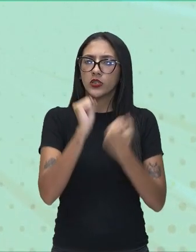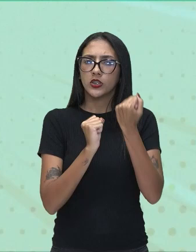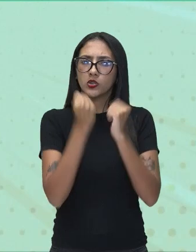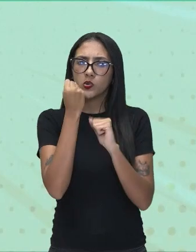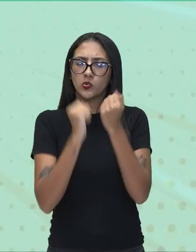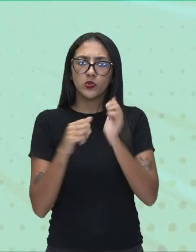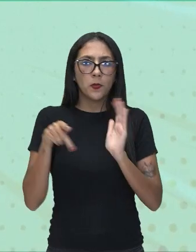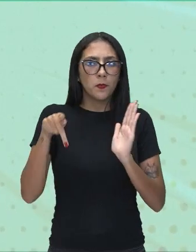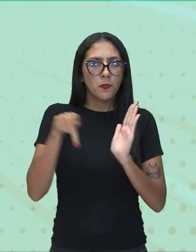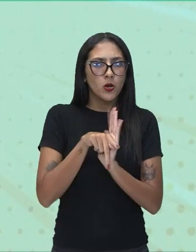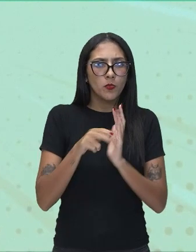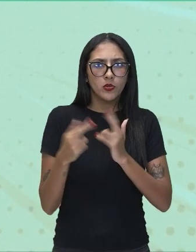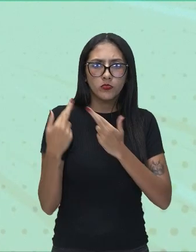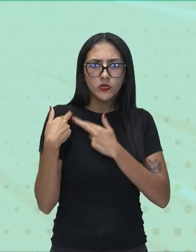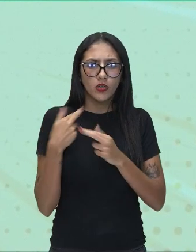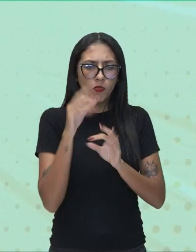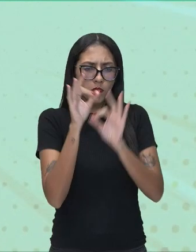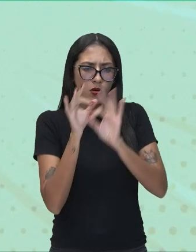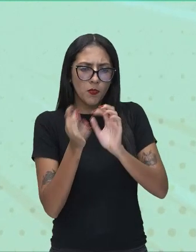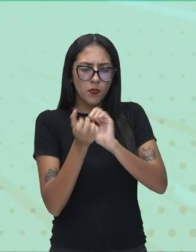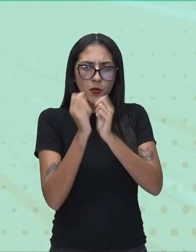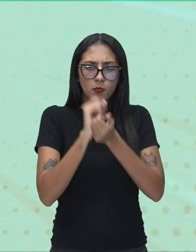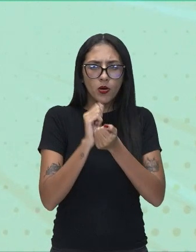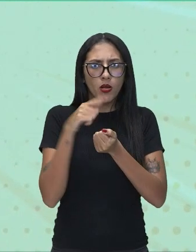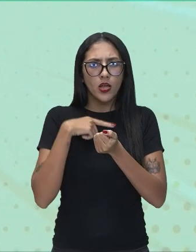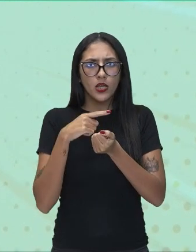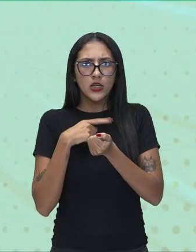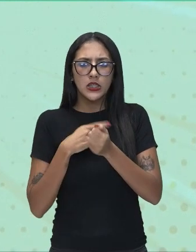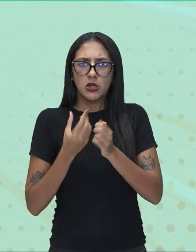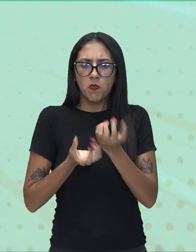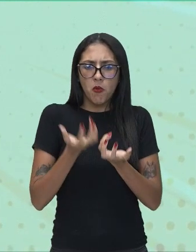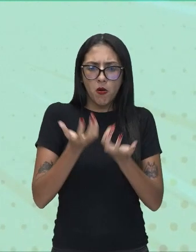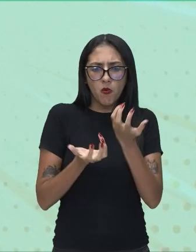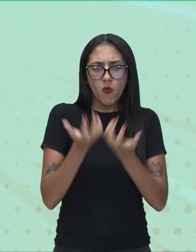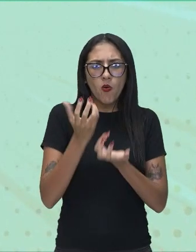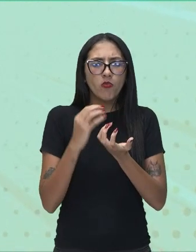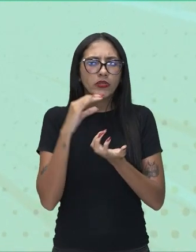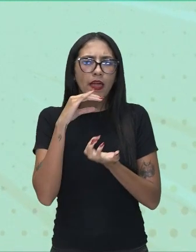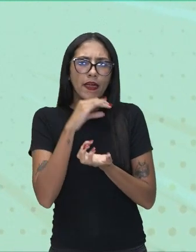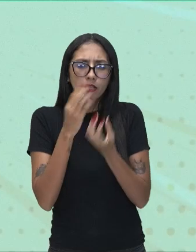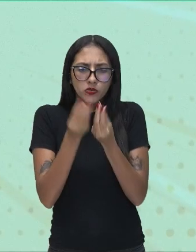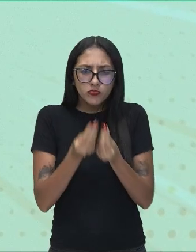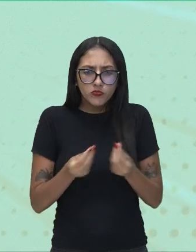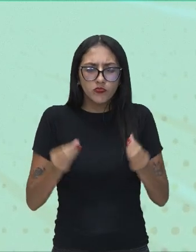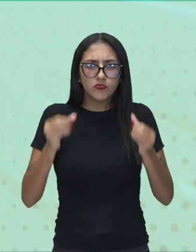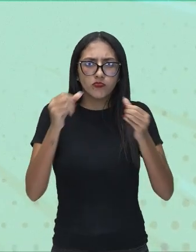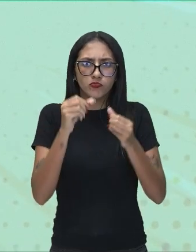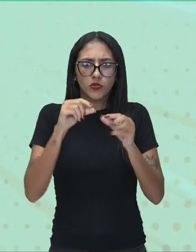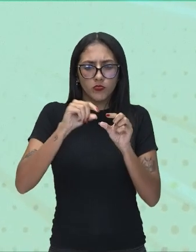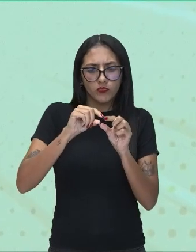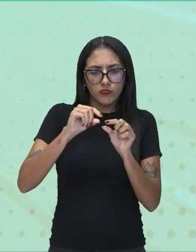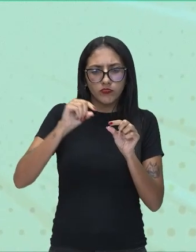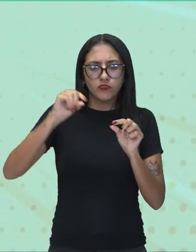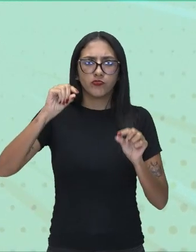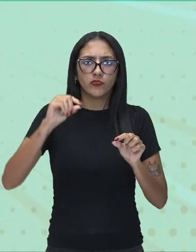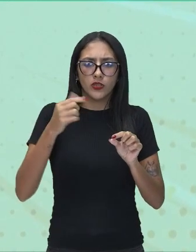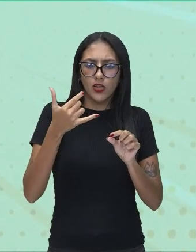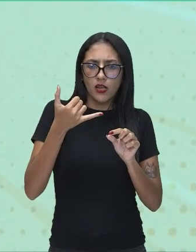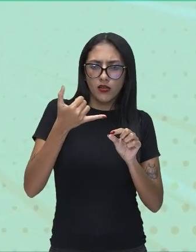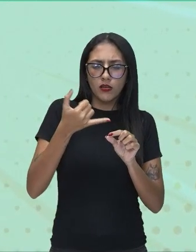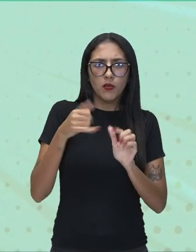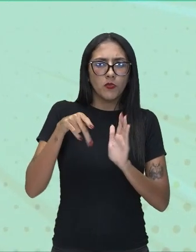moldagem por injeção, onde é derretido e moldado nas formas necessárias para criar o corpo, a tampa e o